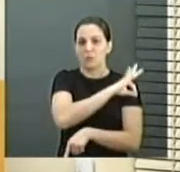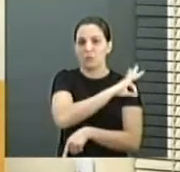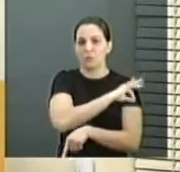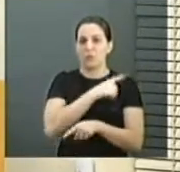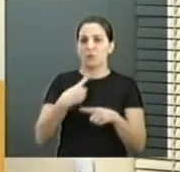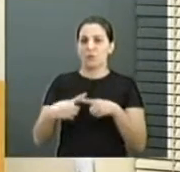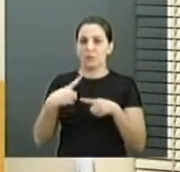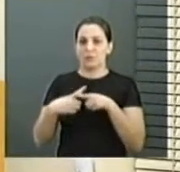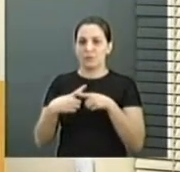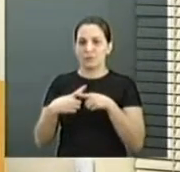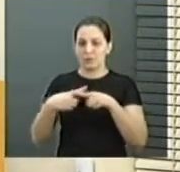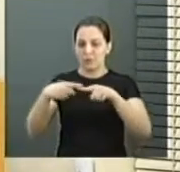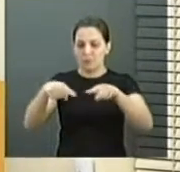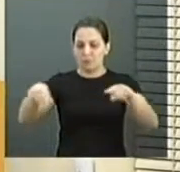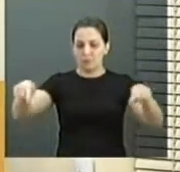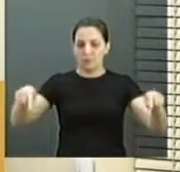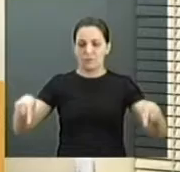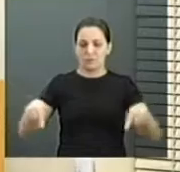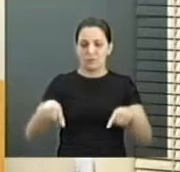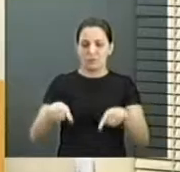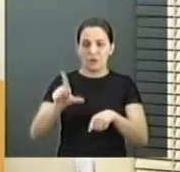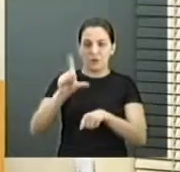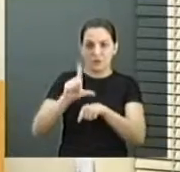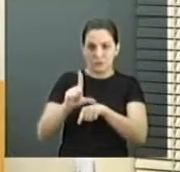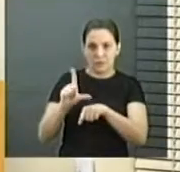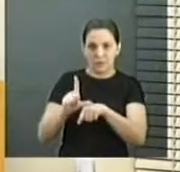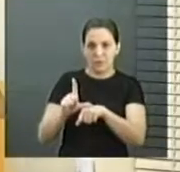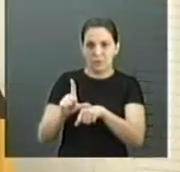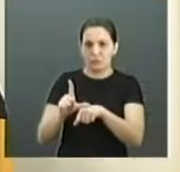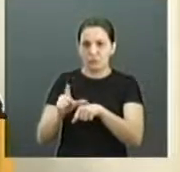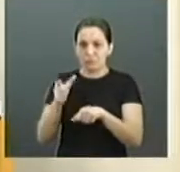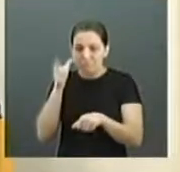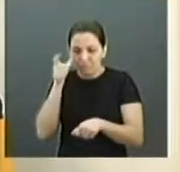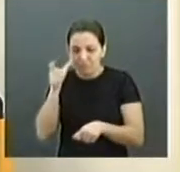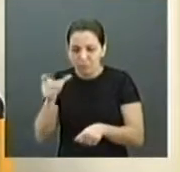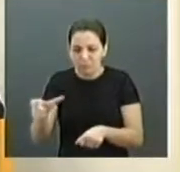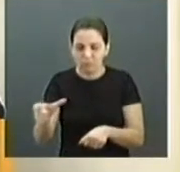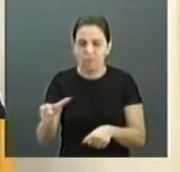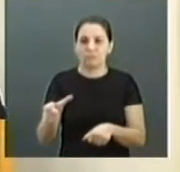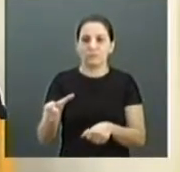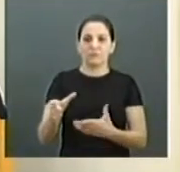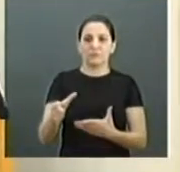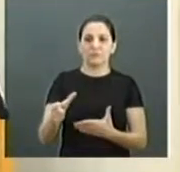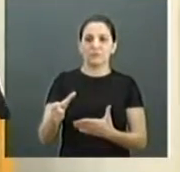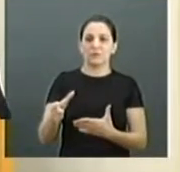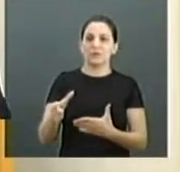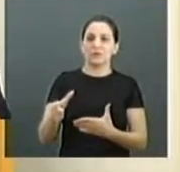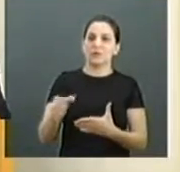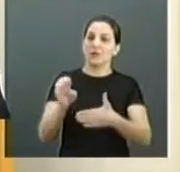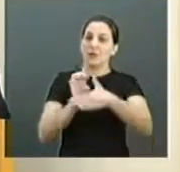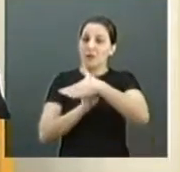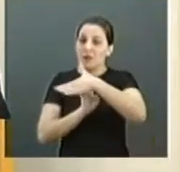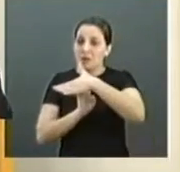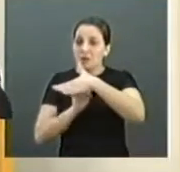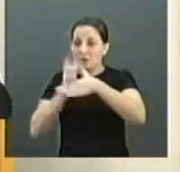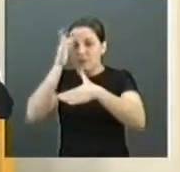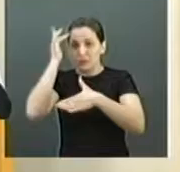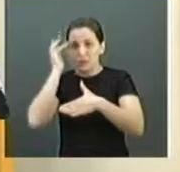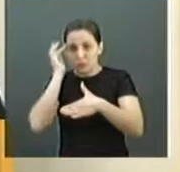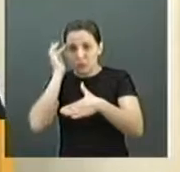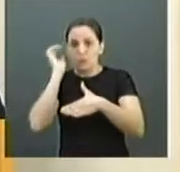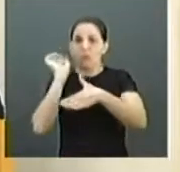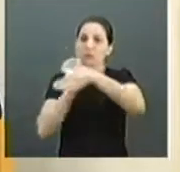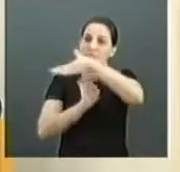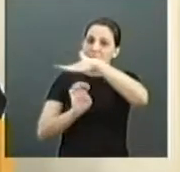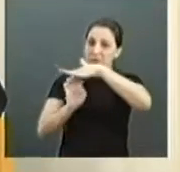porque aquele ponto do terminal, a gente sabe que existe um interesse muito grande de alguns empresários que estão ali há muito